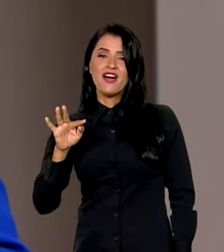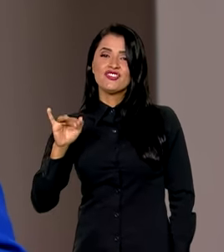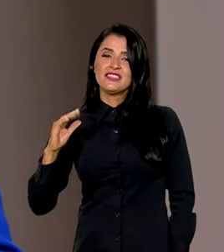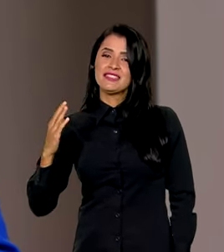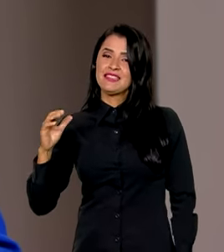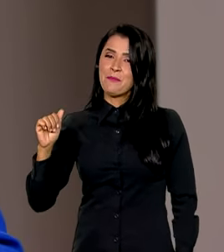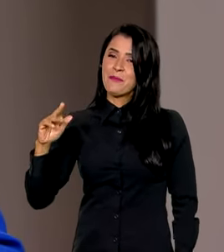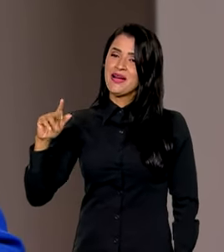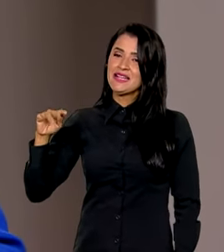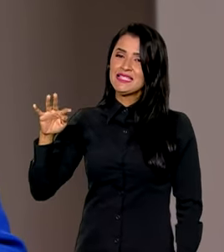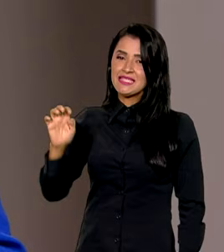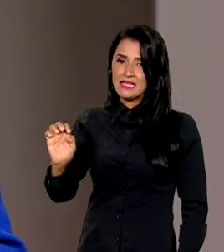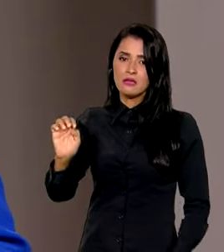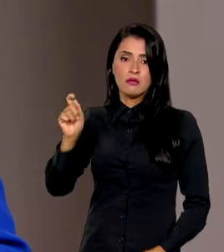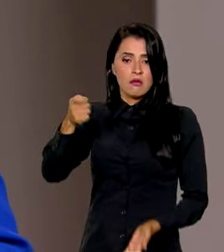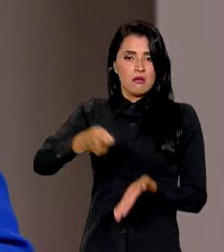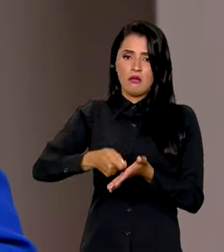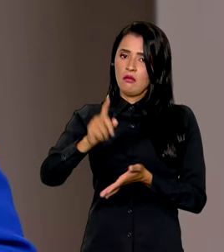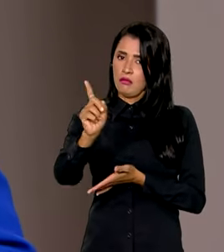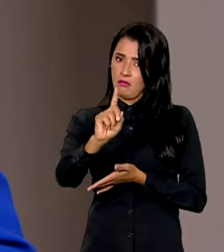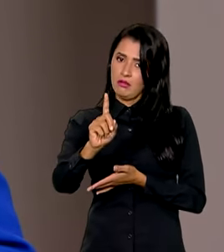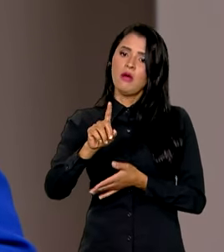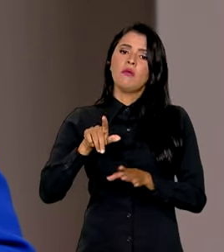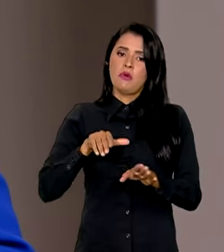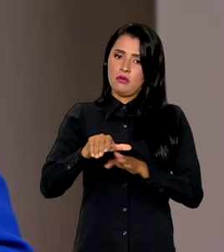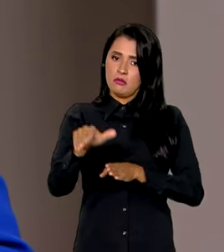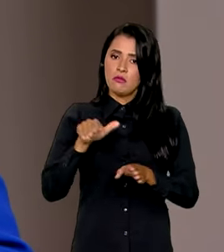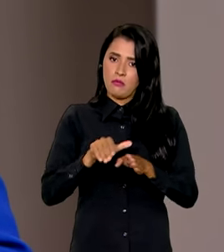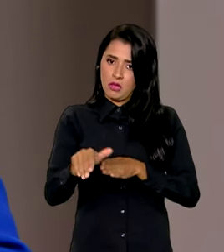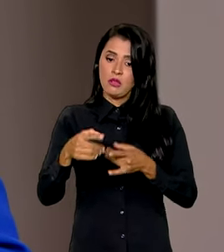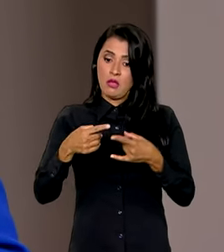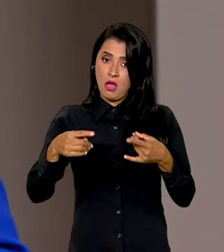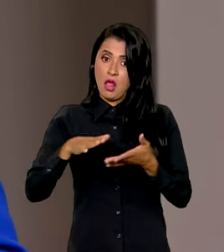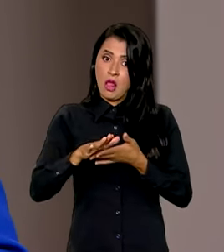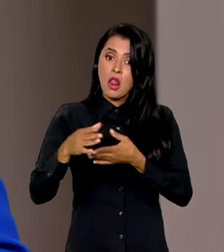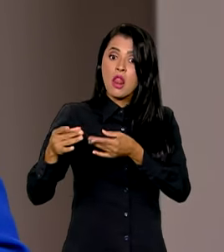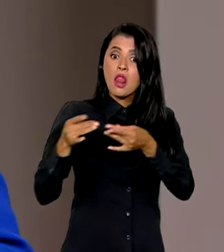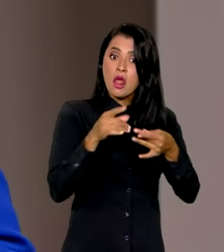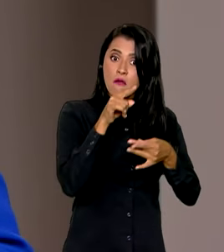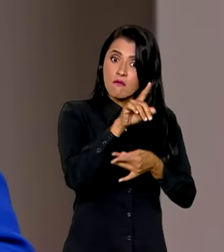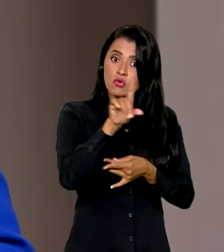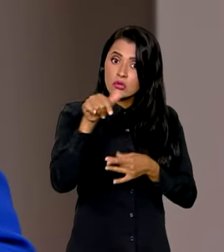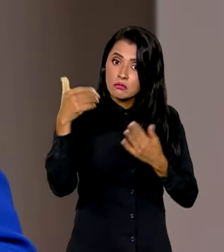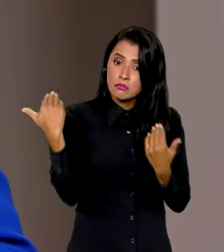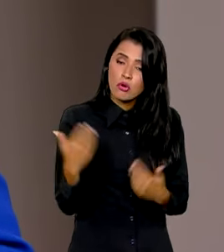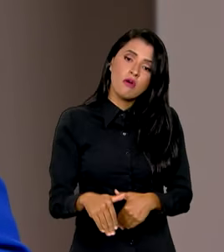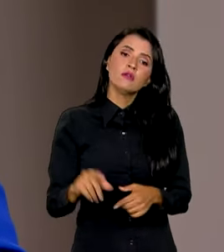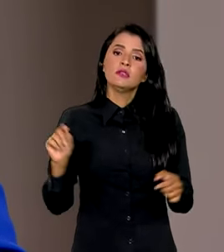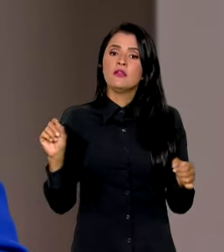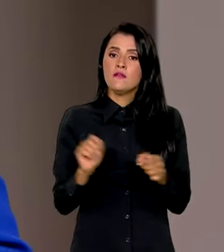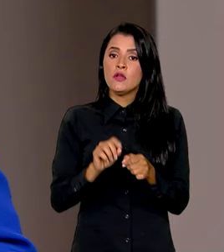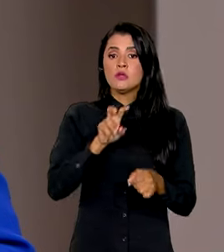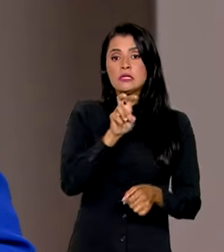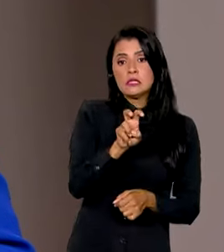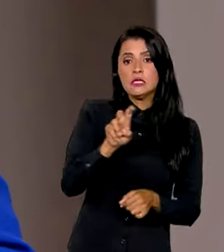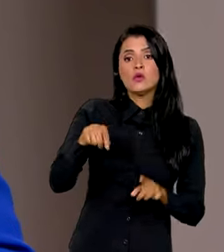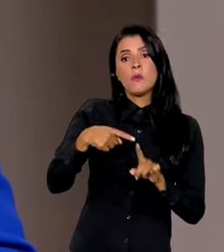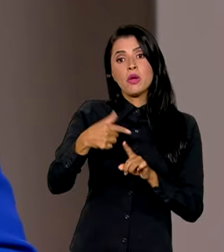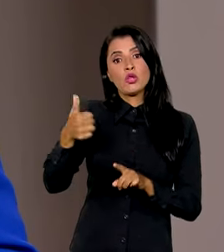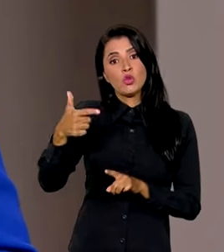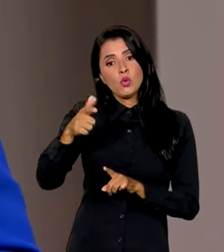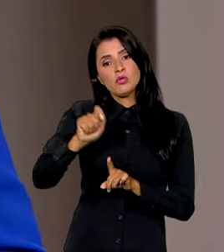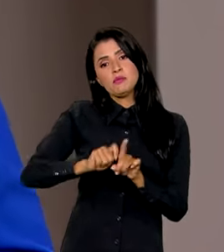apesar de não ser obrigatório, o Enem recomenda levar o cartão nos dias do exame, que será realizado em 5 e 12